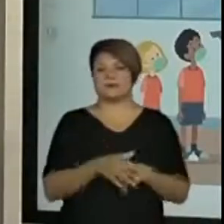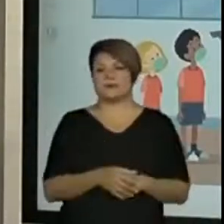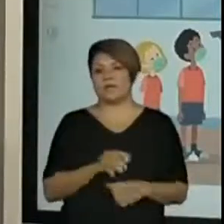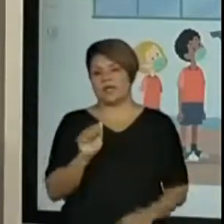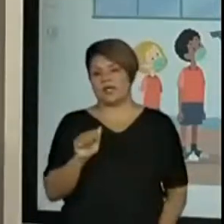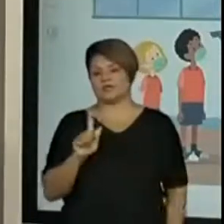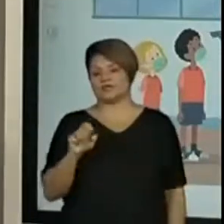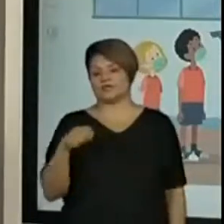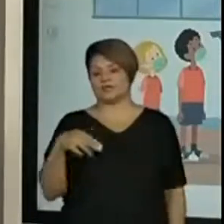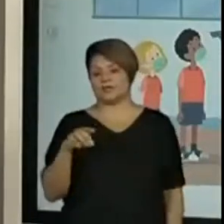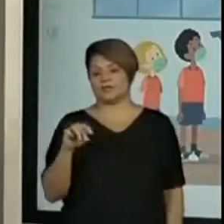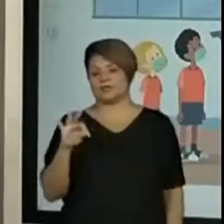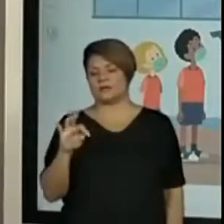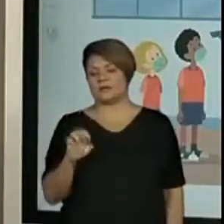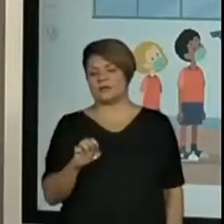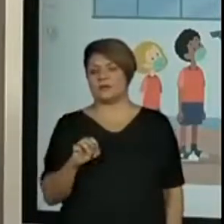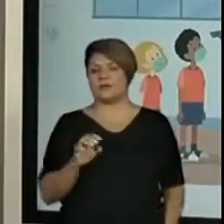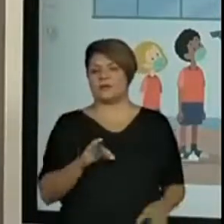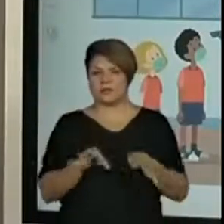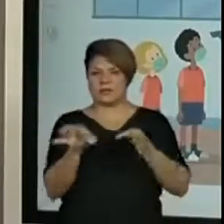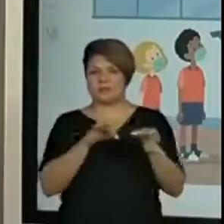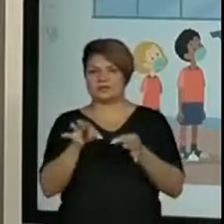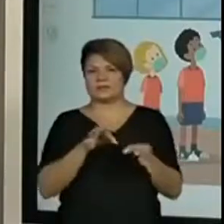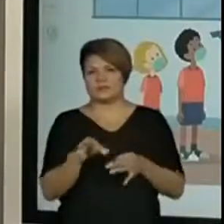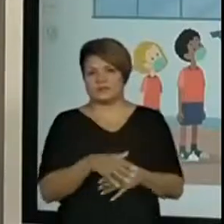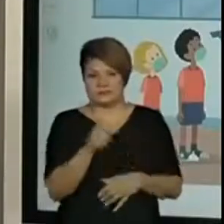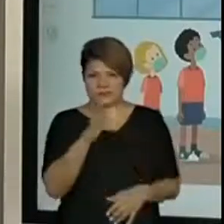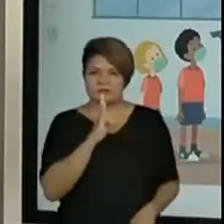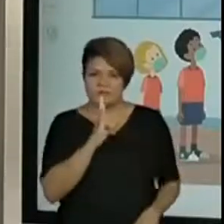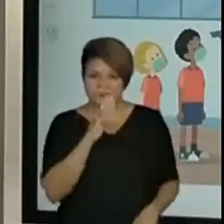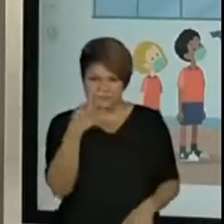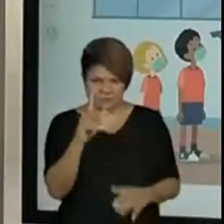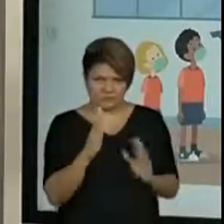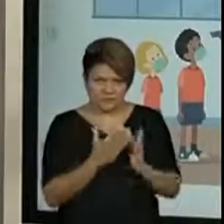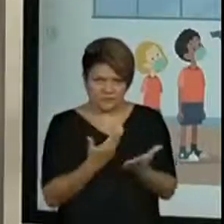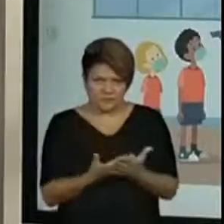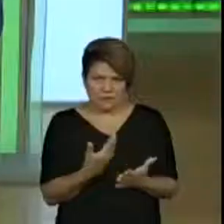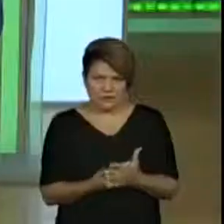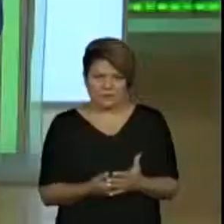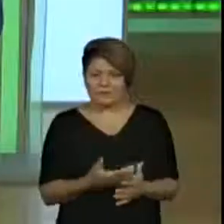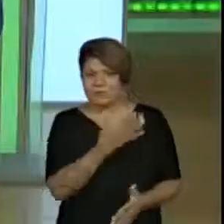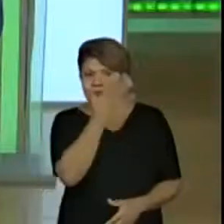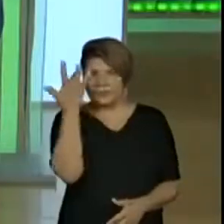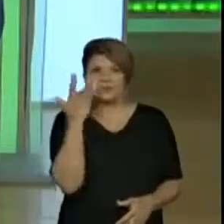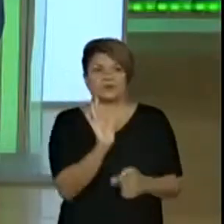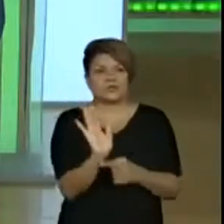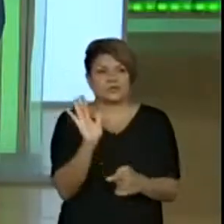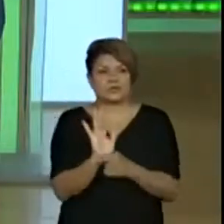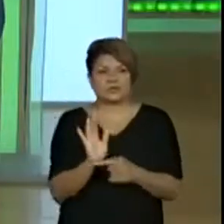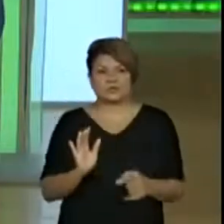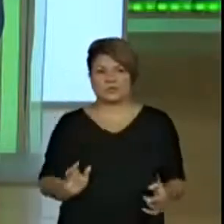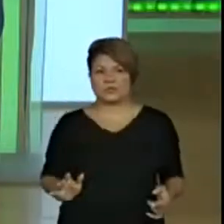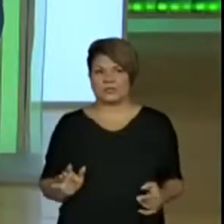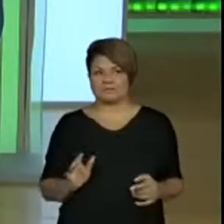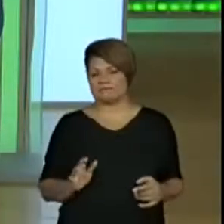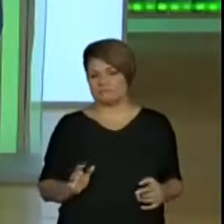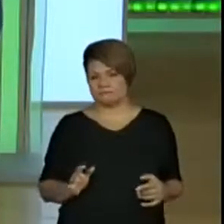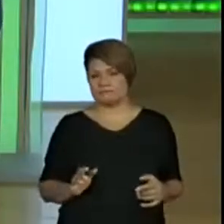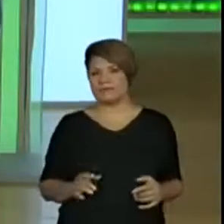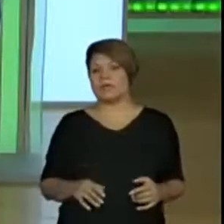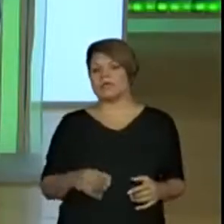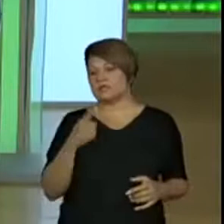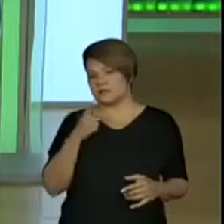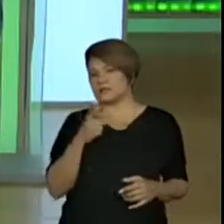criançada, vocês conhecem os agentes de organização da sua escola? As pessoas que ajudam lá no pátio, que vocês conhecem como